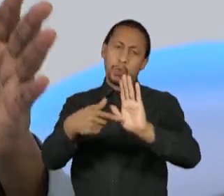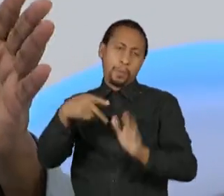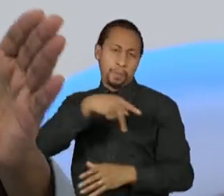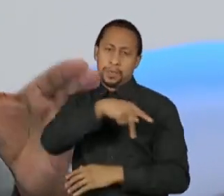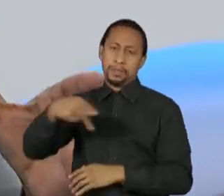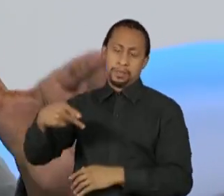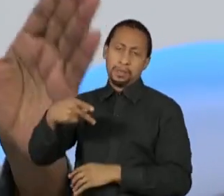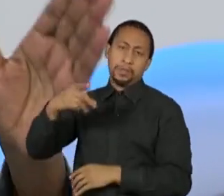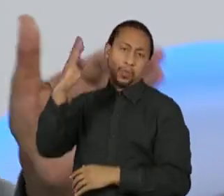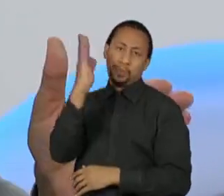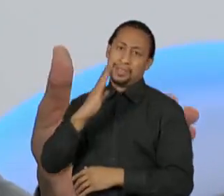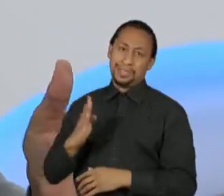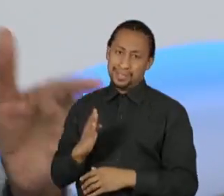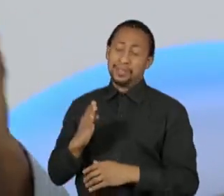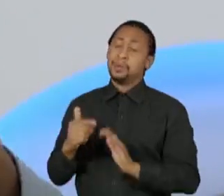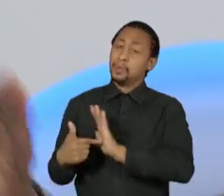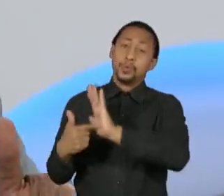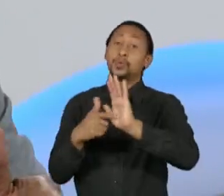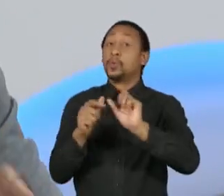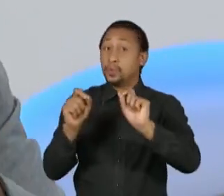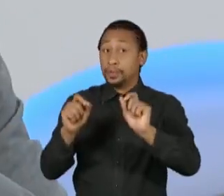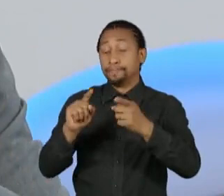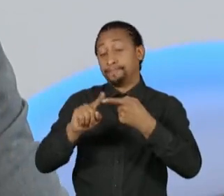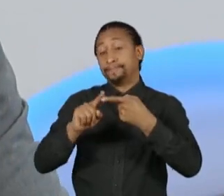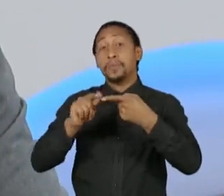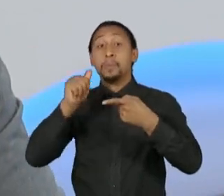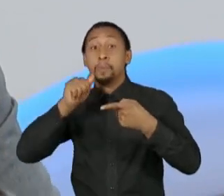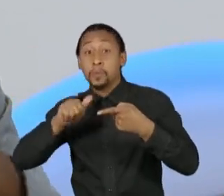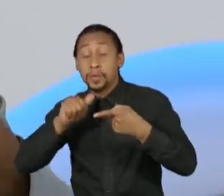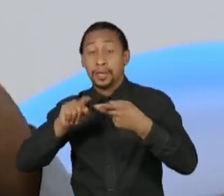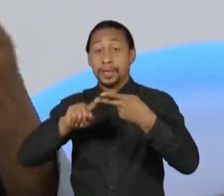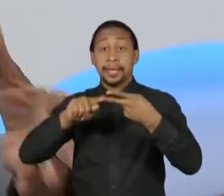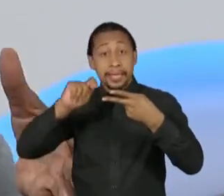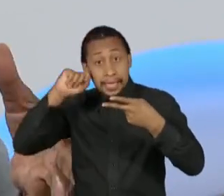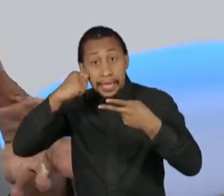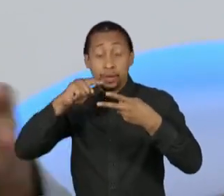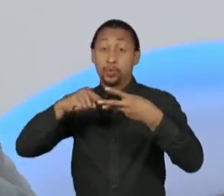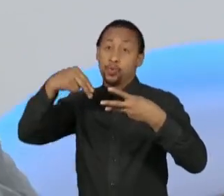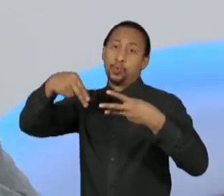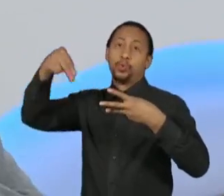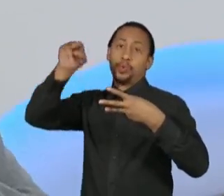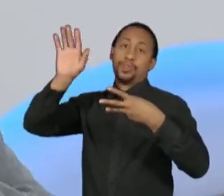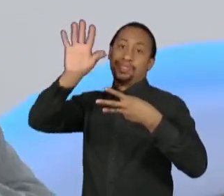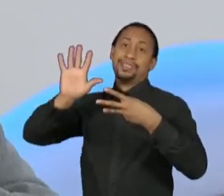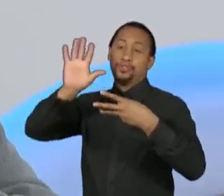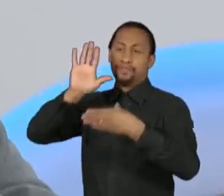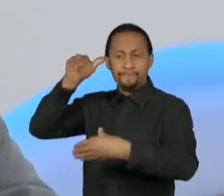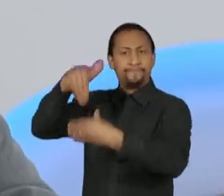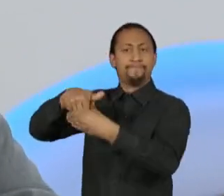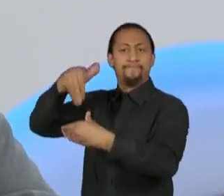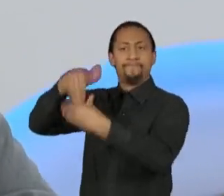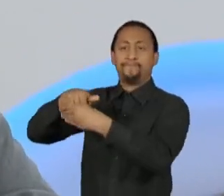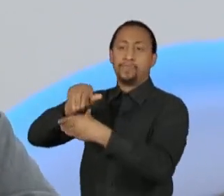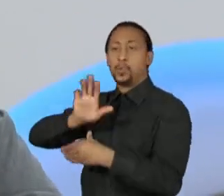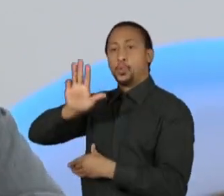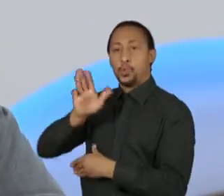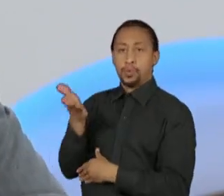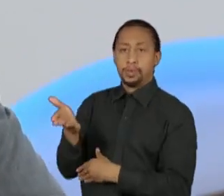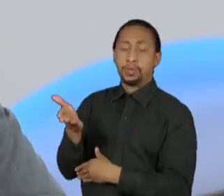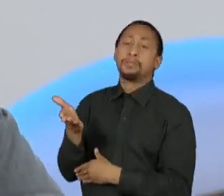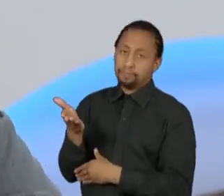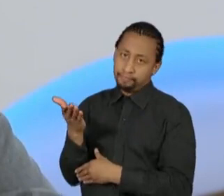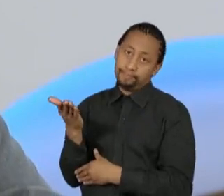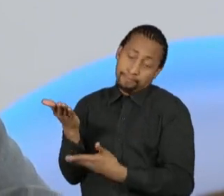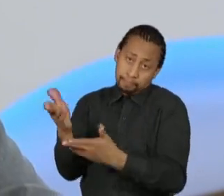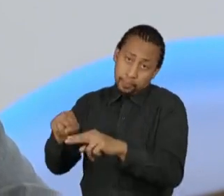chamado voto identitário. Foram mulheres, foram negros, foram nordestinos que elegeram Lula. Mas nós temos uma dificuldade ainda